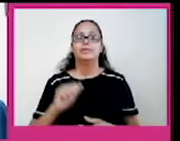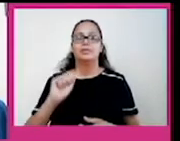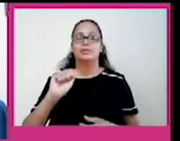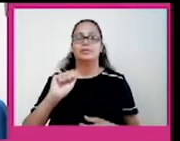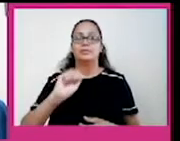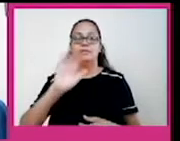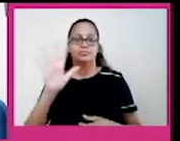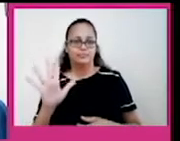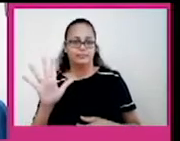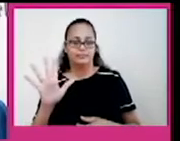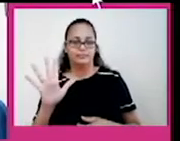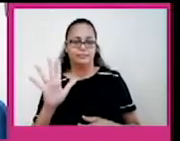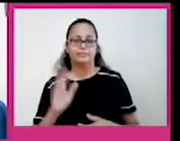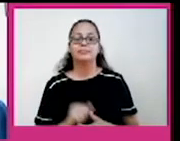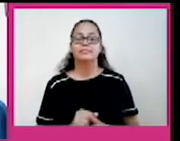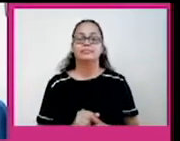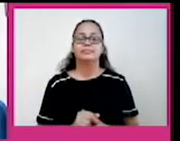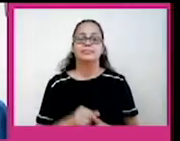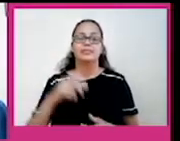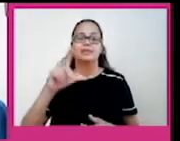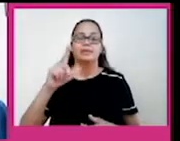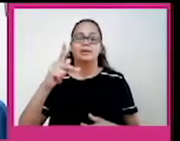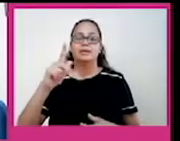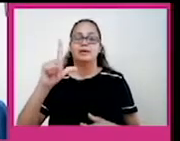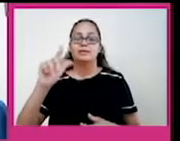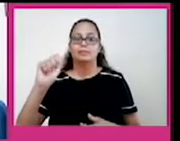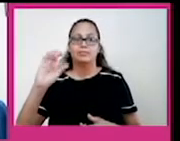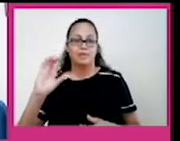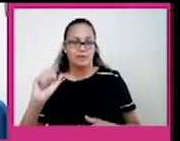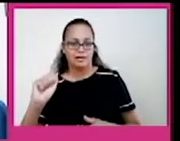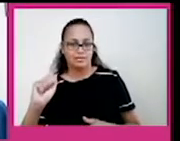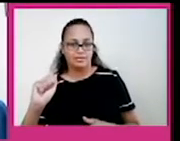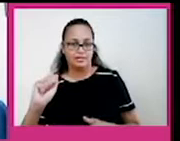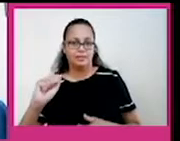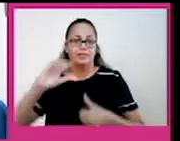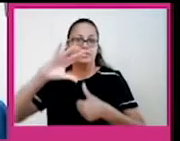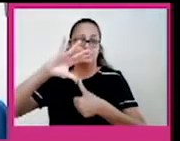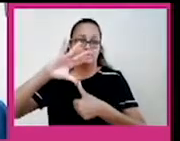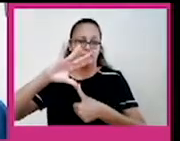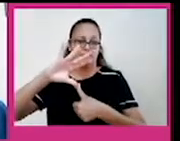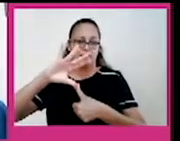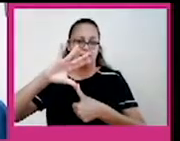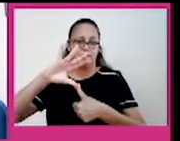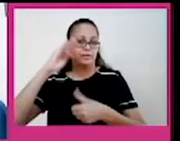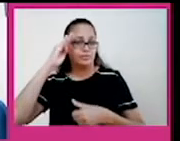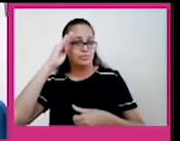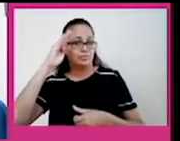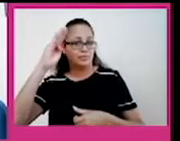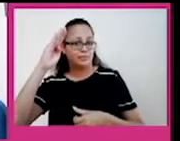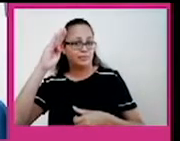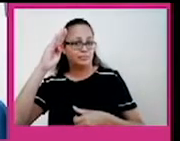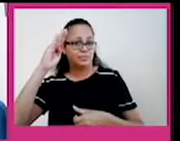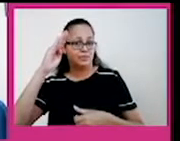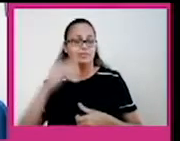Essas três placas são as placas principais da América, que é a placa norte-americana. Vocês podem observar aqui, acompanhem aqui com a seta que eu